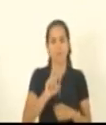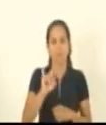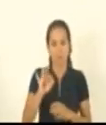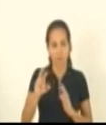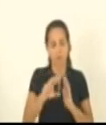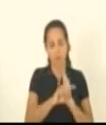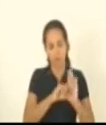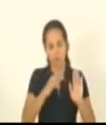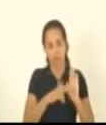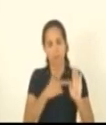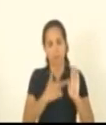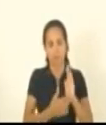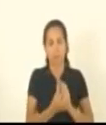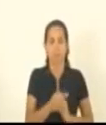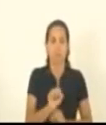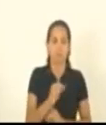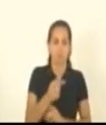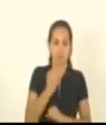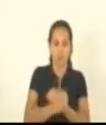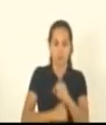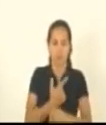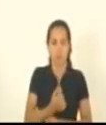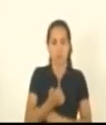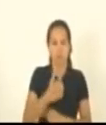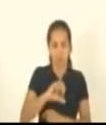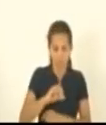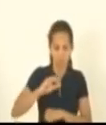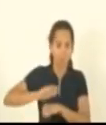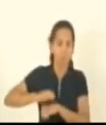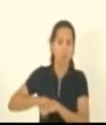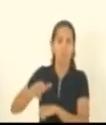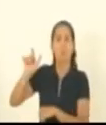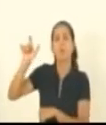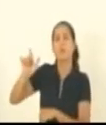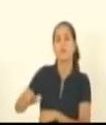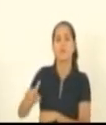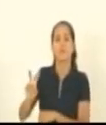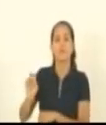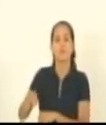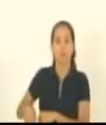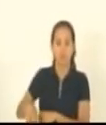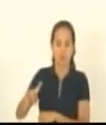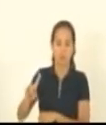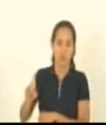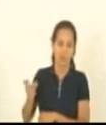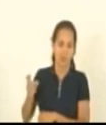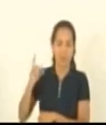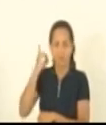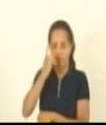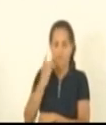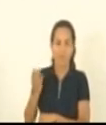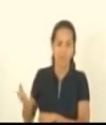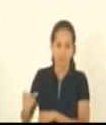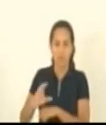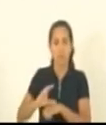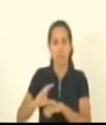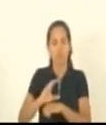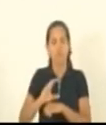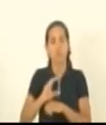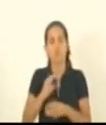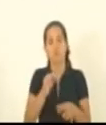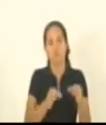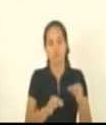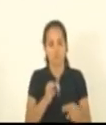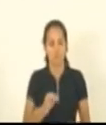687-2019 de autoria do ex-deputado Carlos Vão. Convoco nesse momento a comissão de Constituição e Justiça.